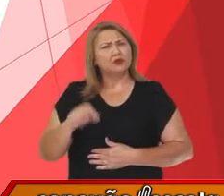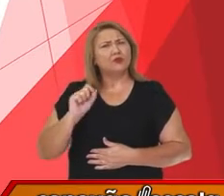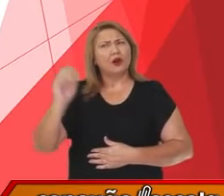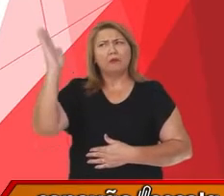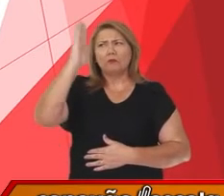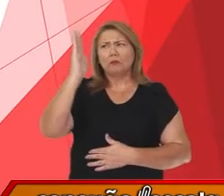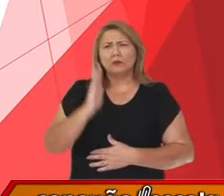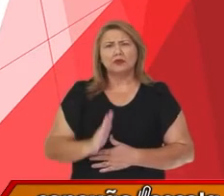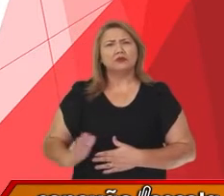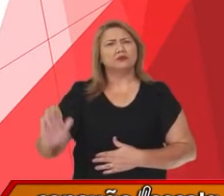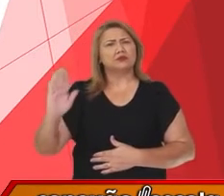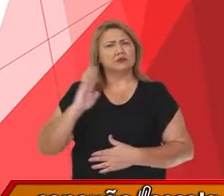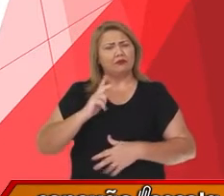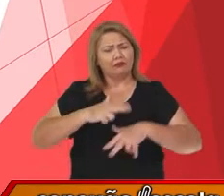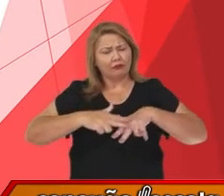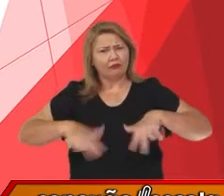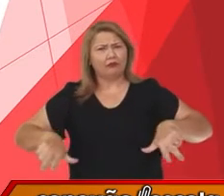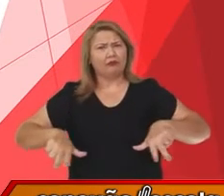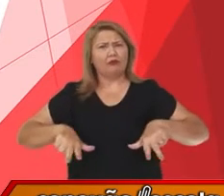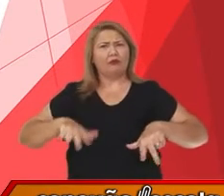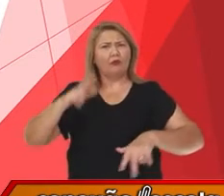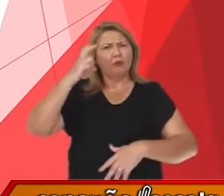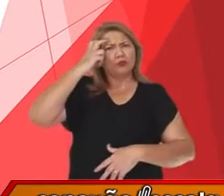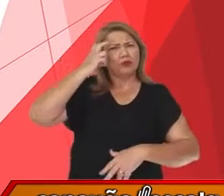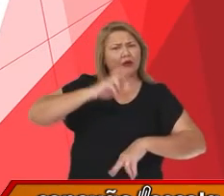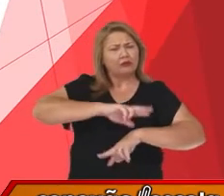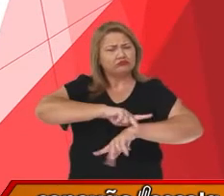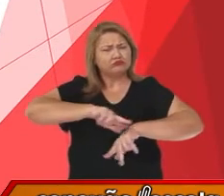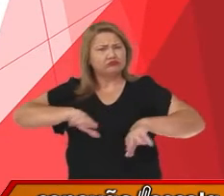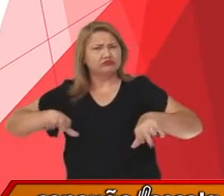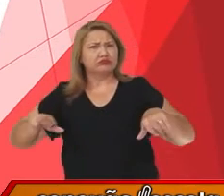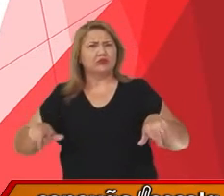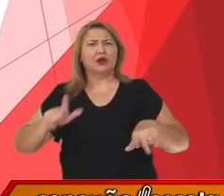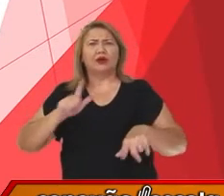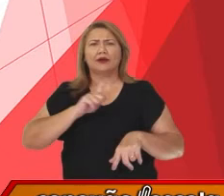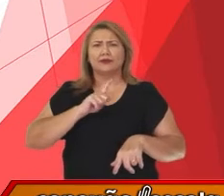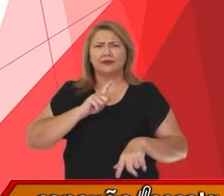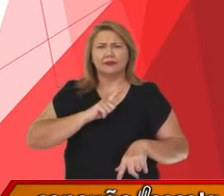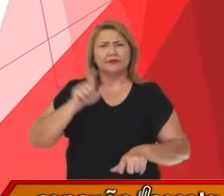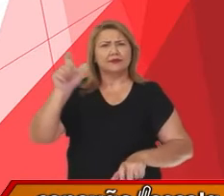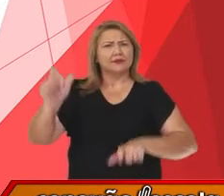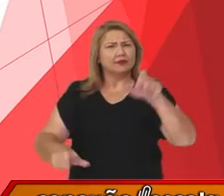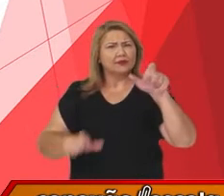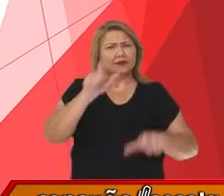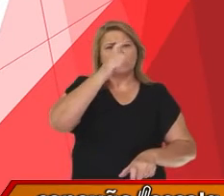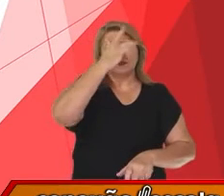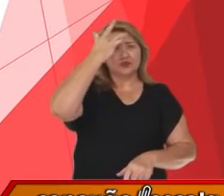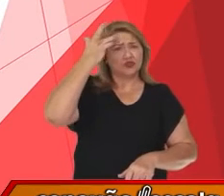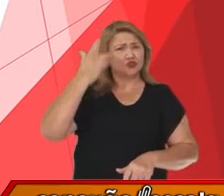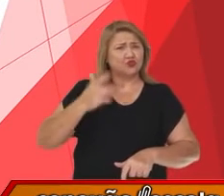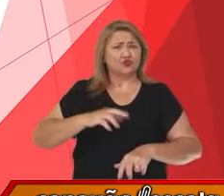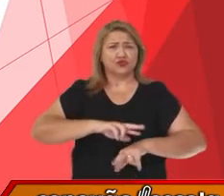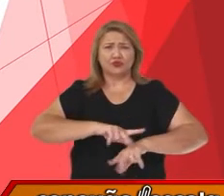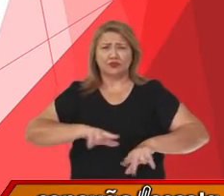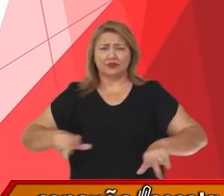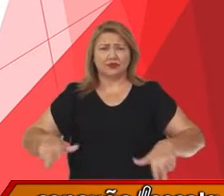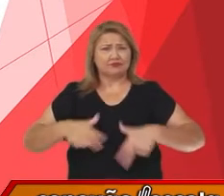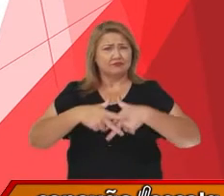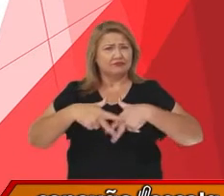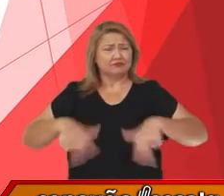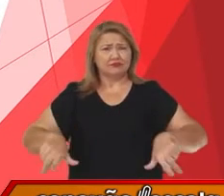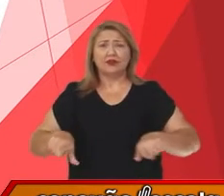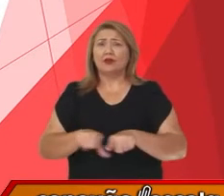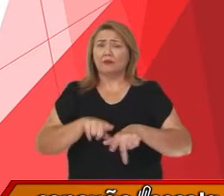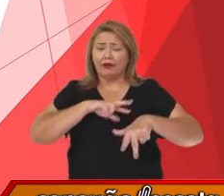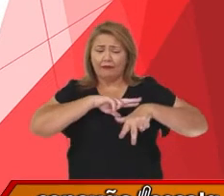miscigenada multicultural, ela é formada por vários elementos éticos. Ela também tem uma diversidade